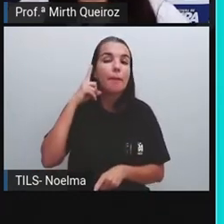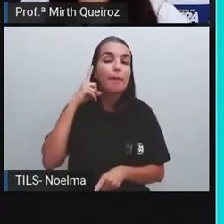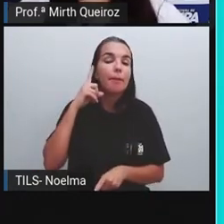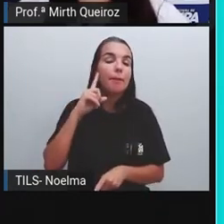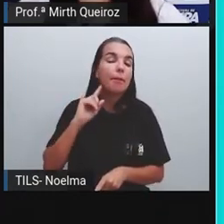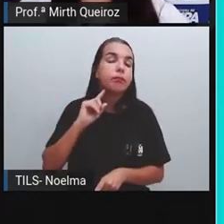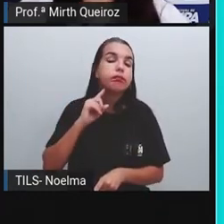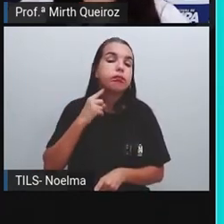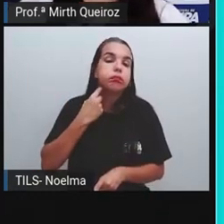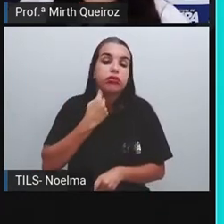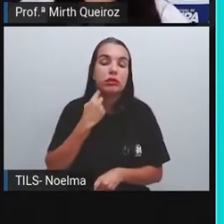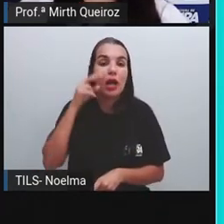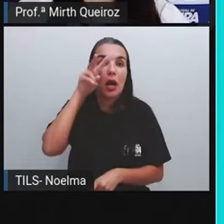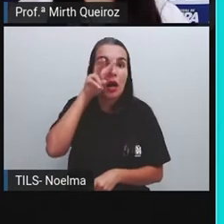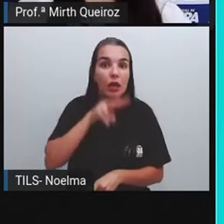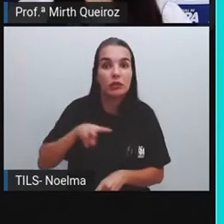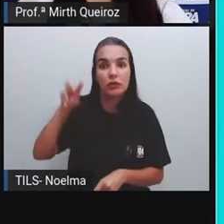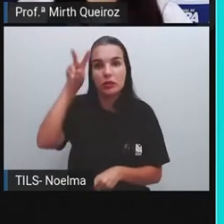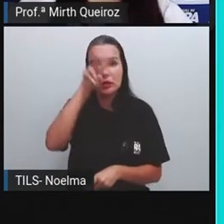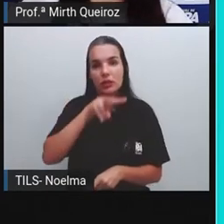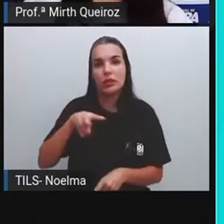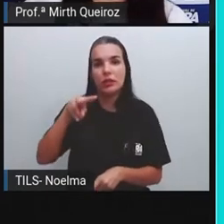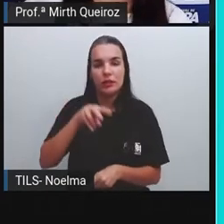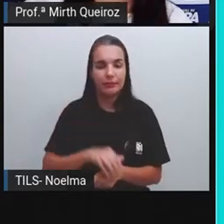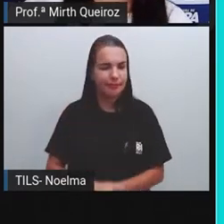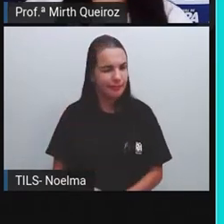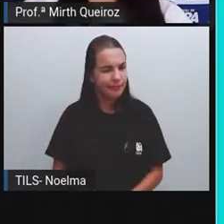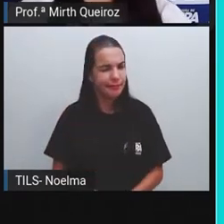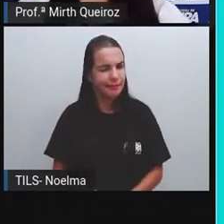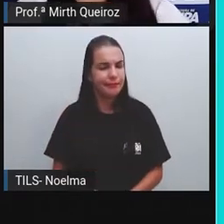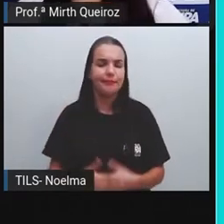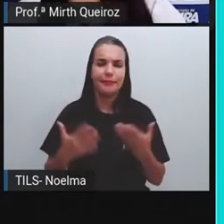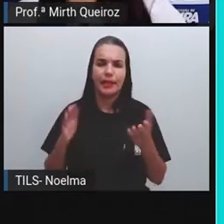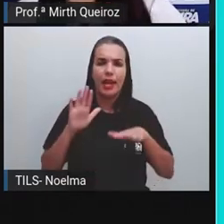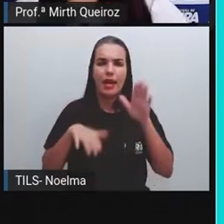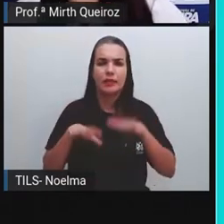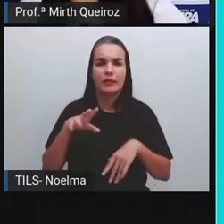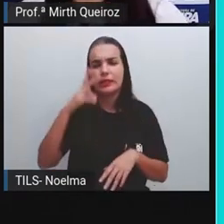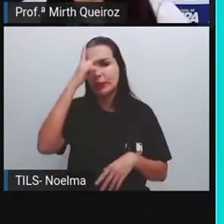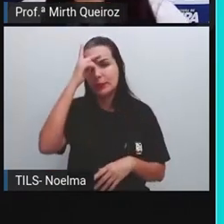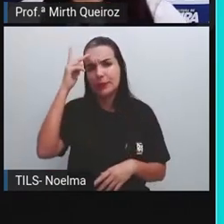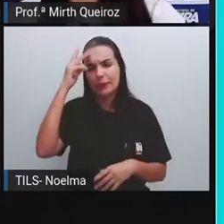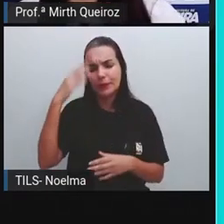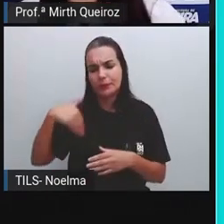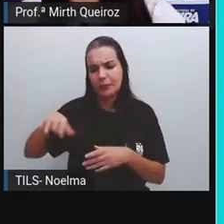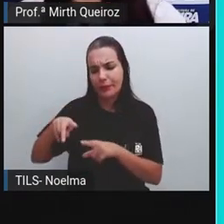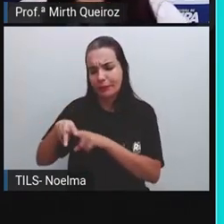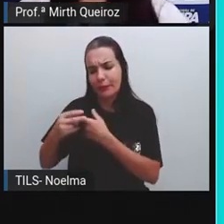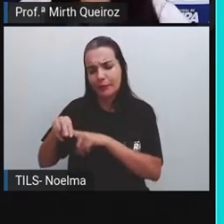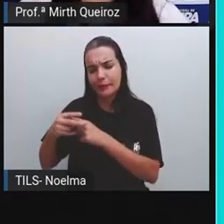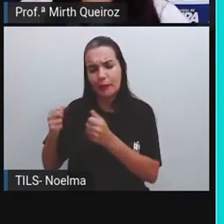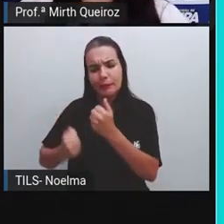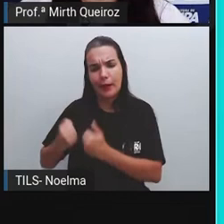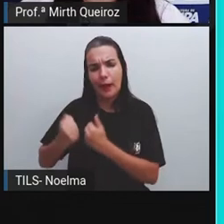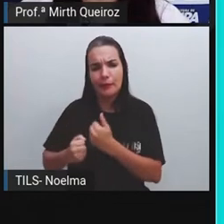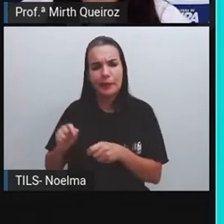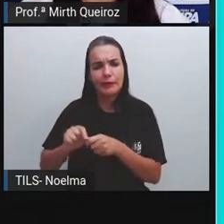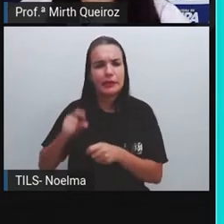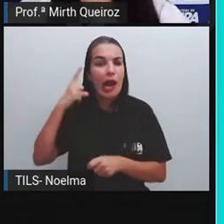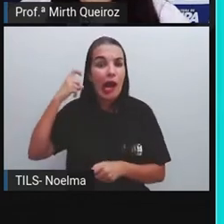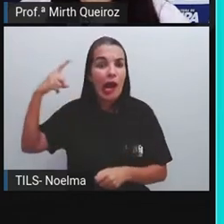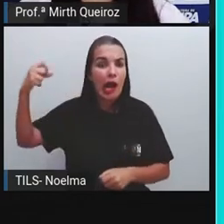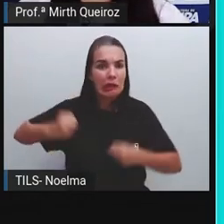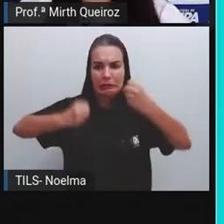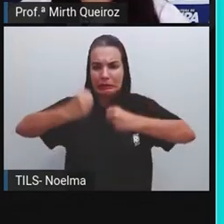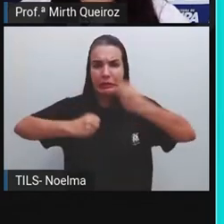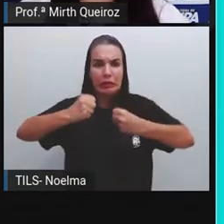Há pessoas que mexem nas cargas de carros, de motos, até propositalmente, né? No caso de motos, que faz aquele barulho